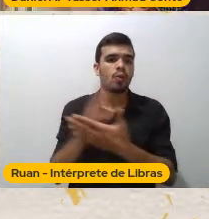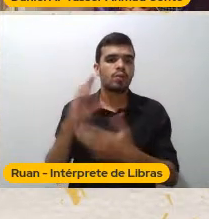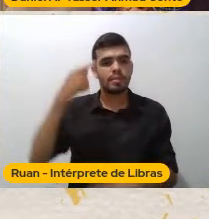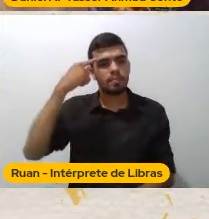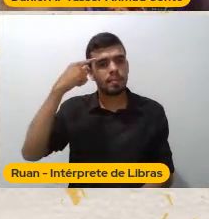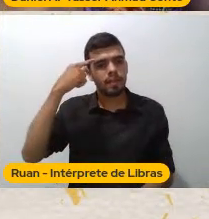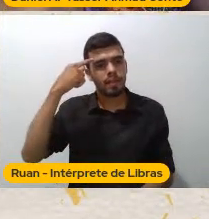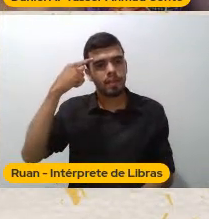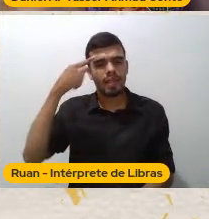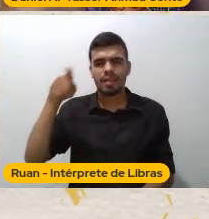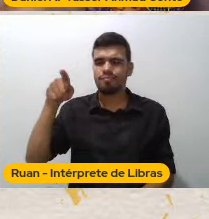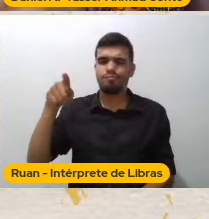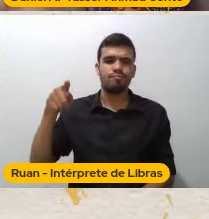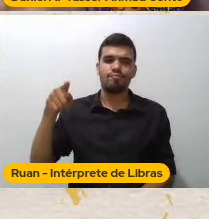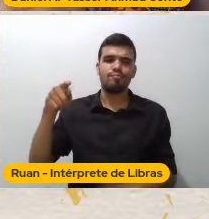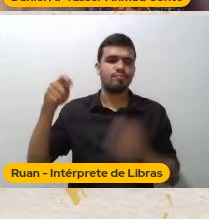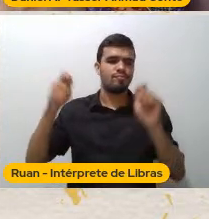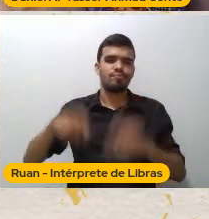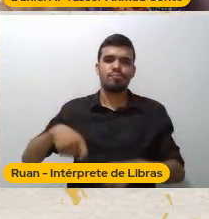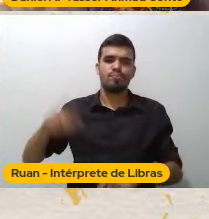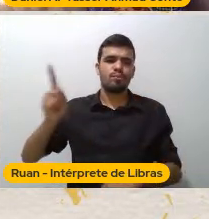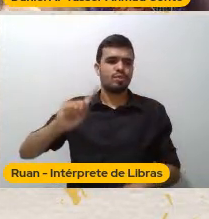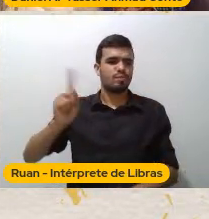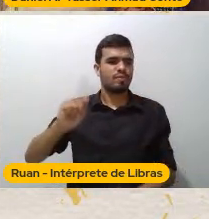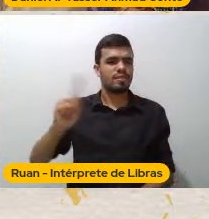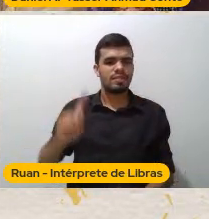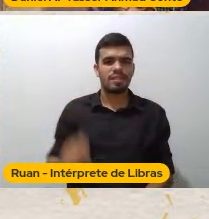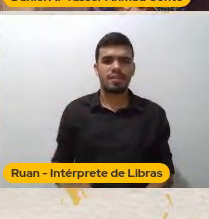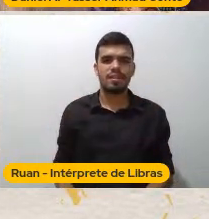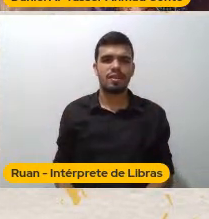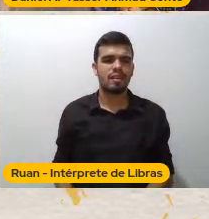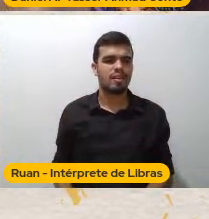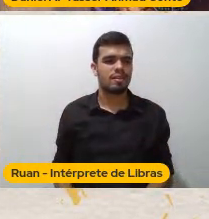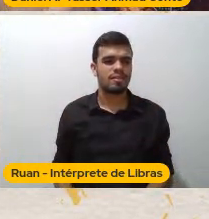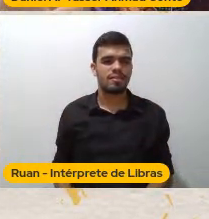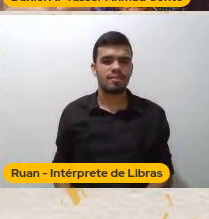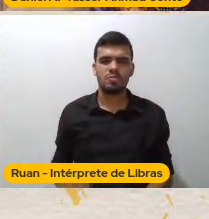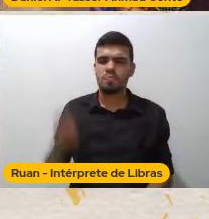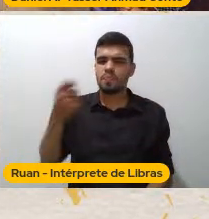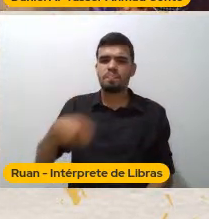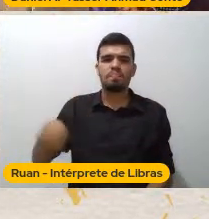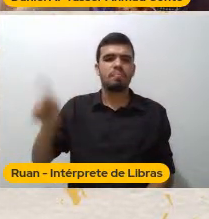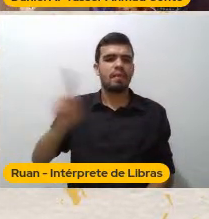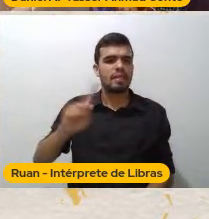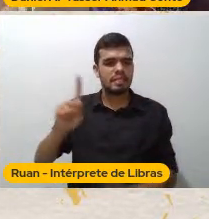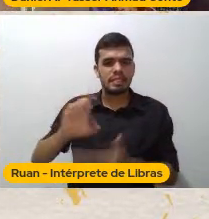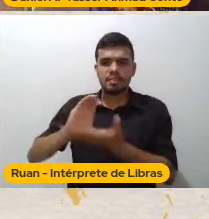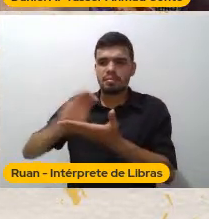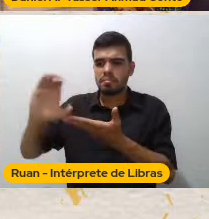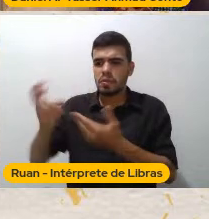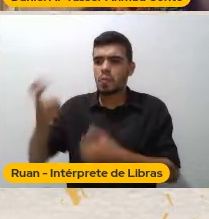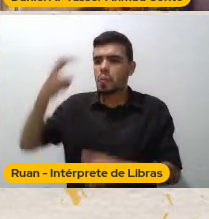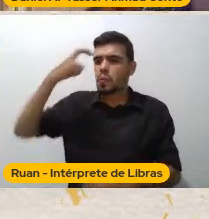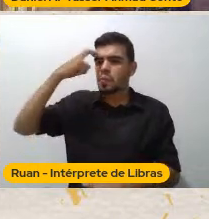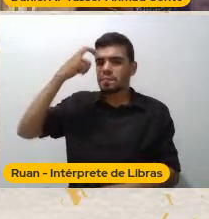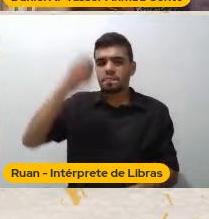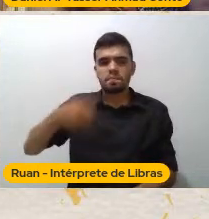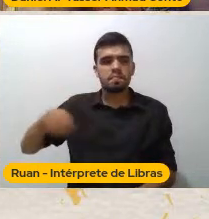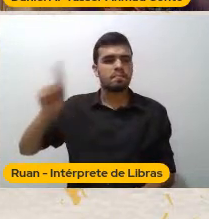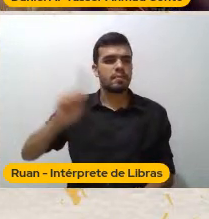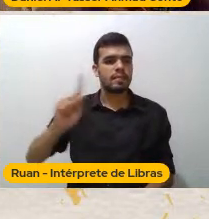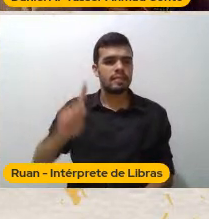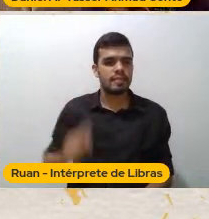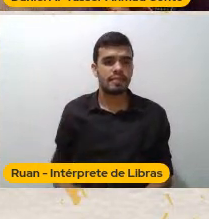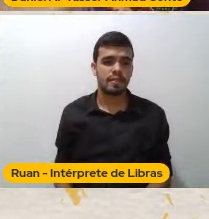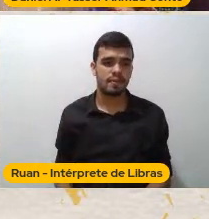tinha Aparecido Insignificantes Para vocês Terem uma ideia Uma capital Como Porto Alegre Com um milhão E